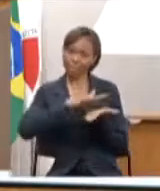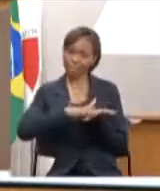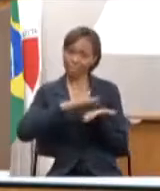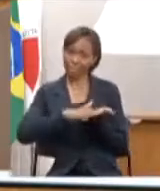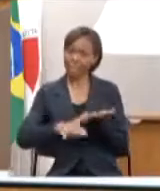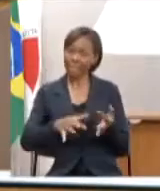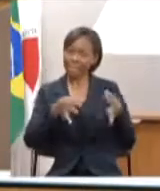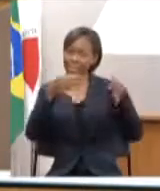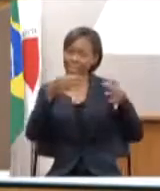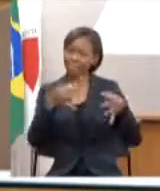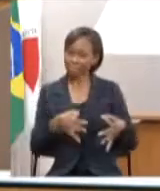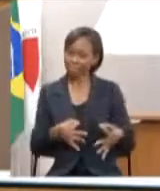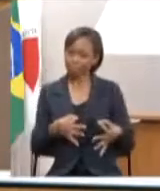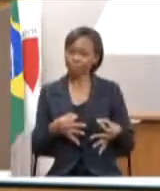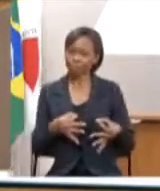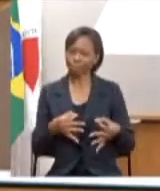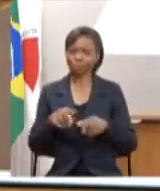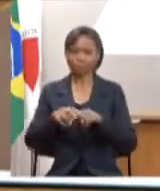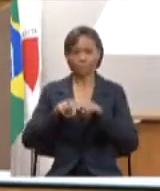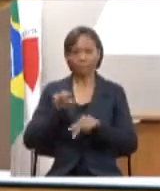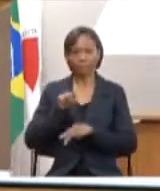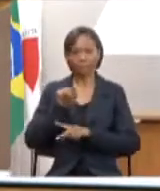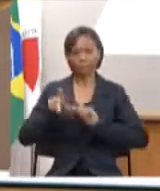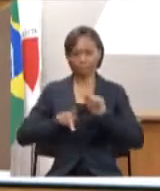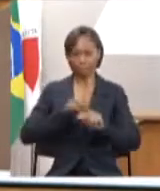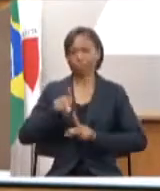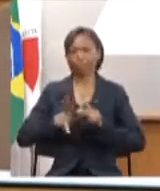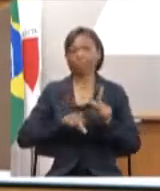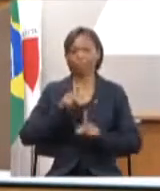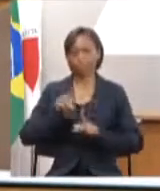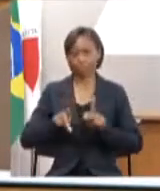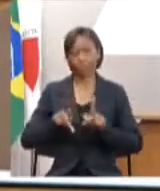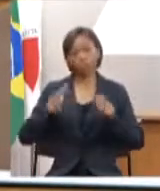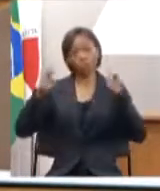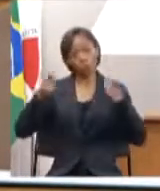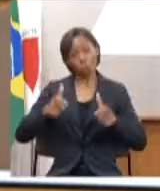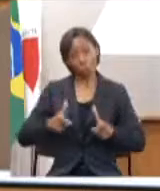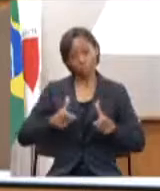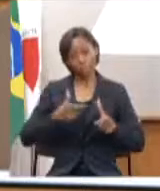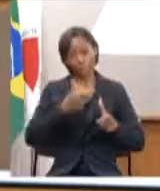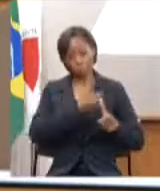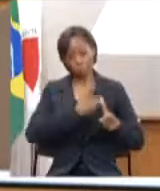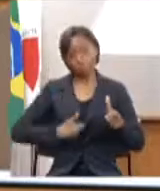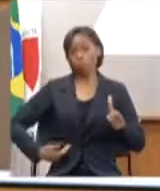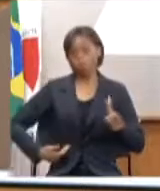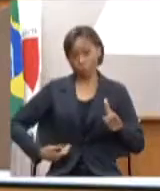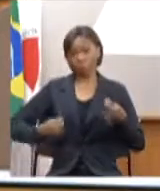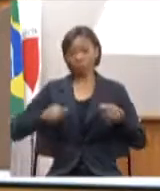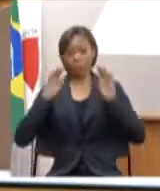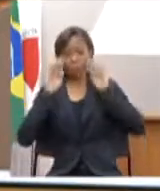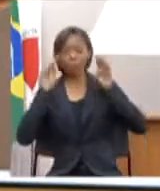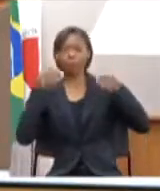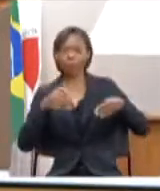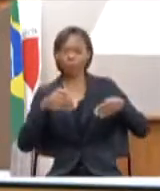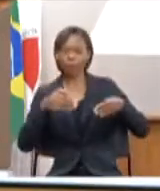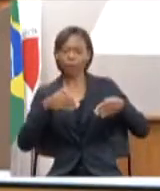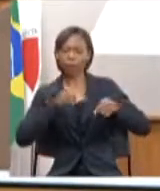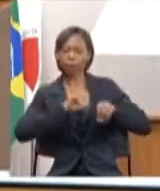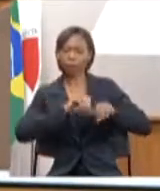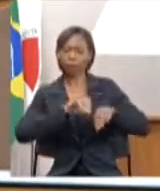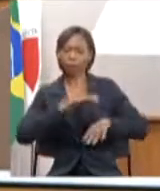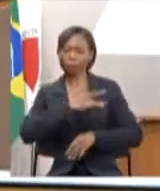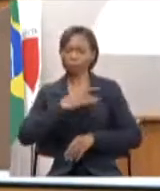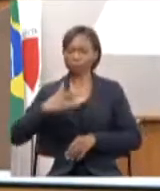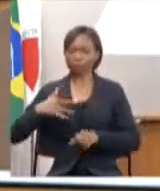para os cidadãos e onde o poder público deve estar focado principalmente em educação, saúde e segurança.